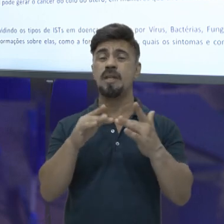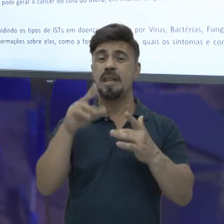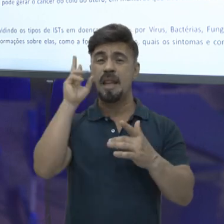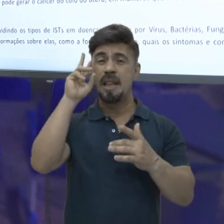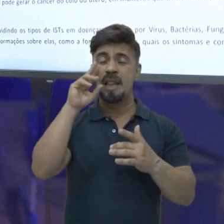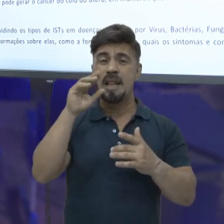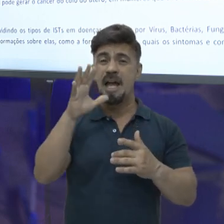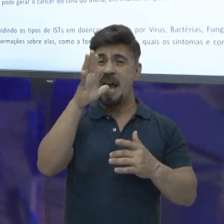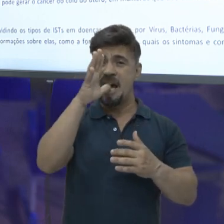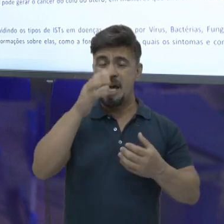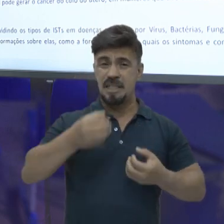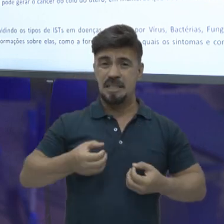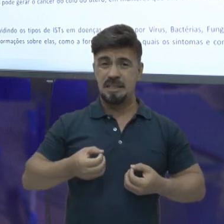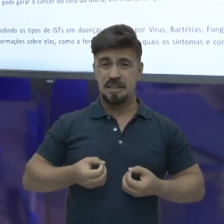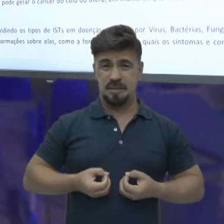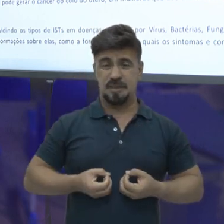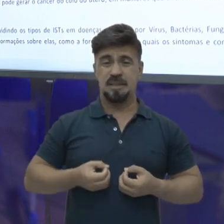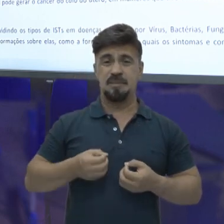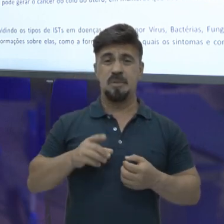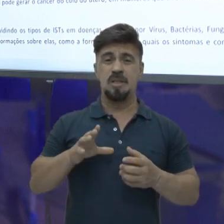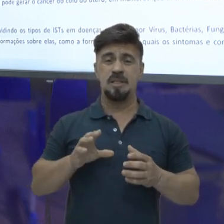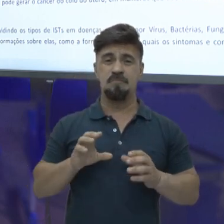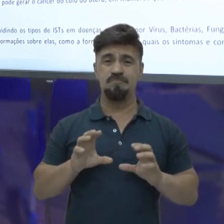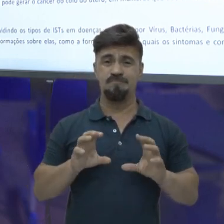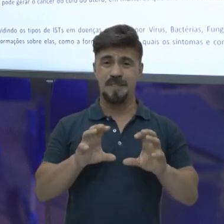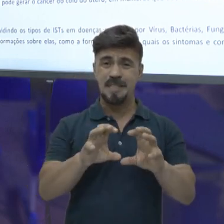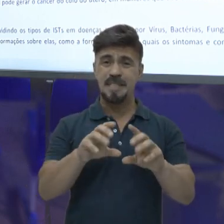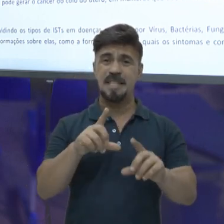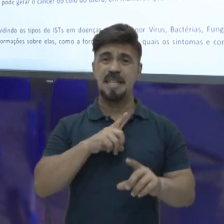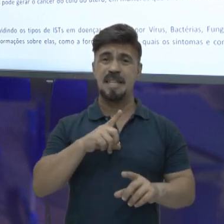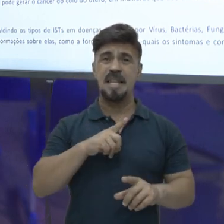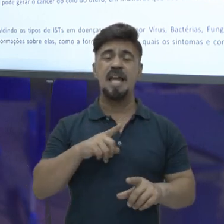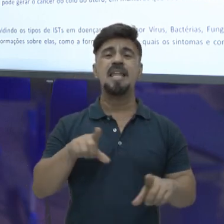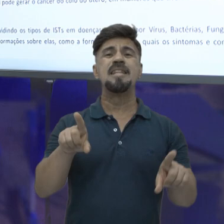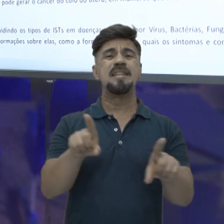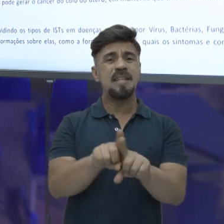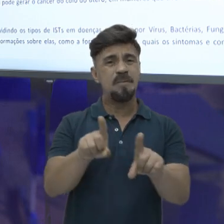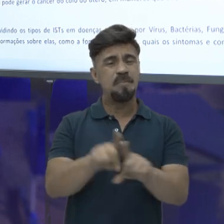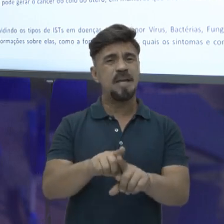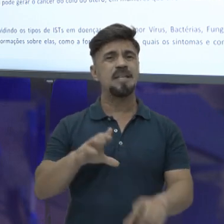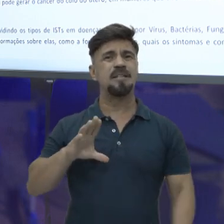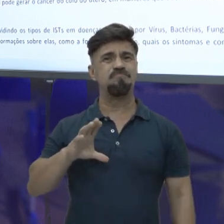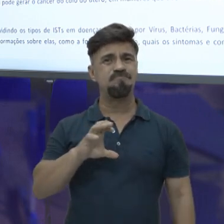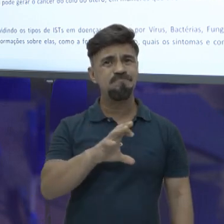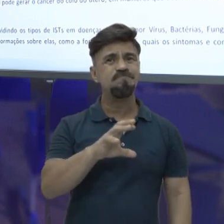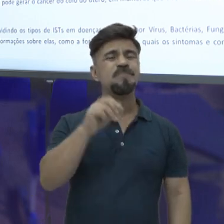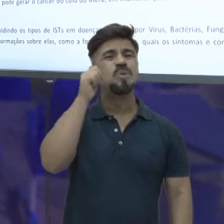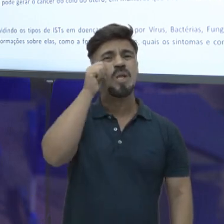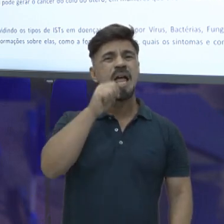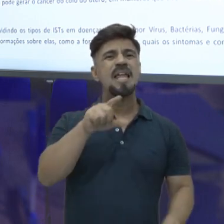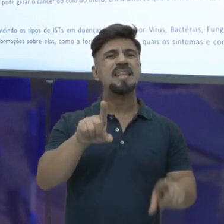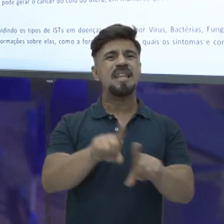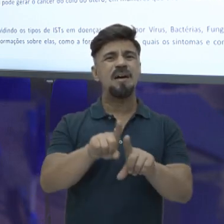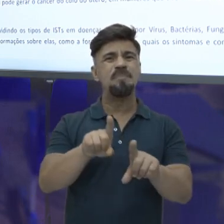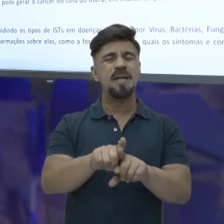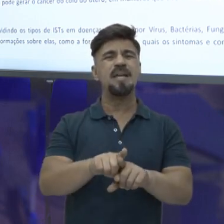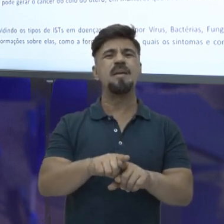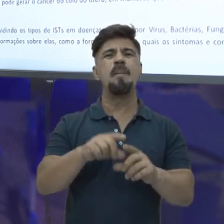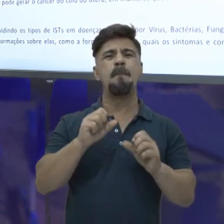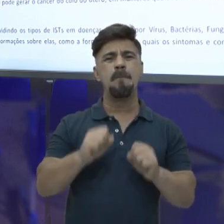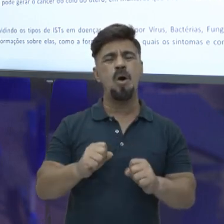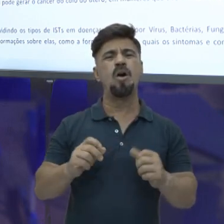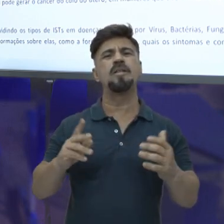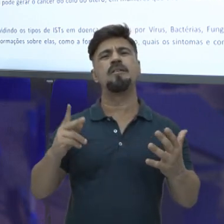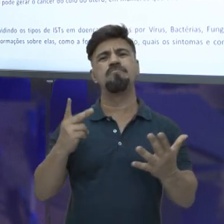lá do câncer do pênis que pode acontecer por falta de higiene? Na mulher, o câncer do colo do útero pode acontecer por falta de higiene por